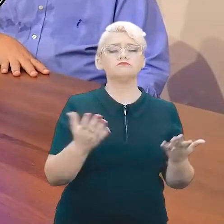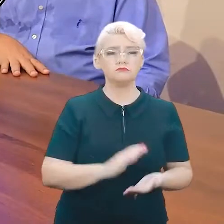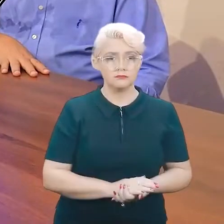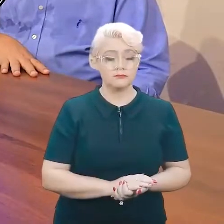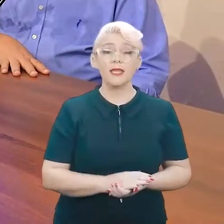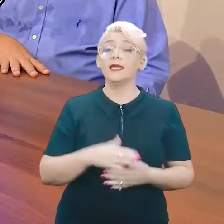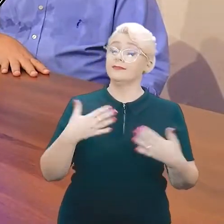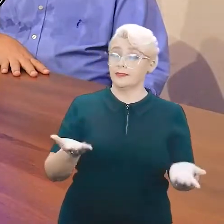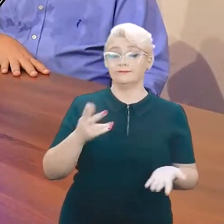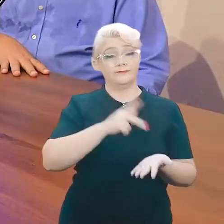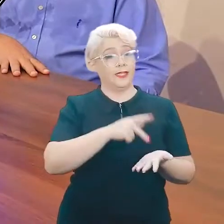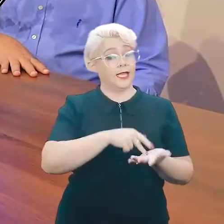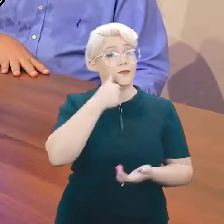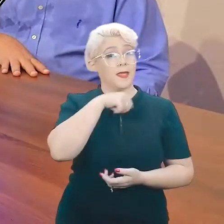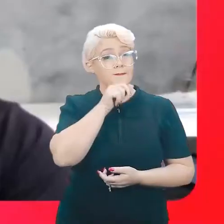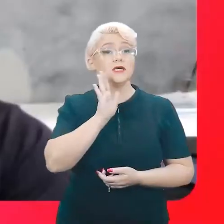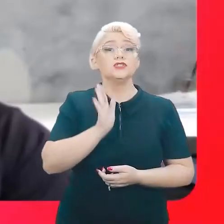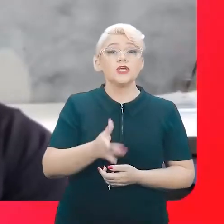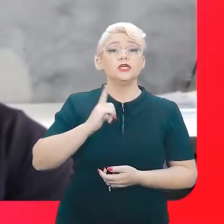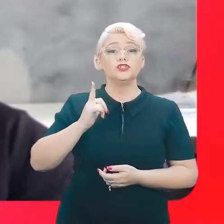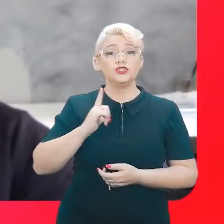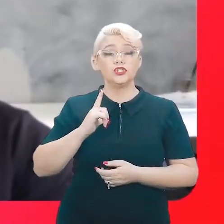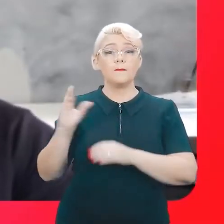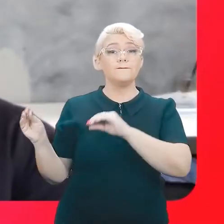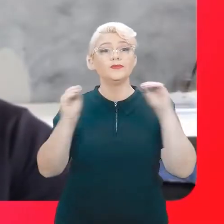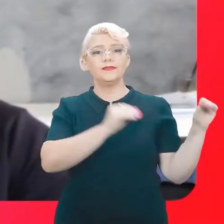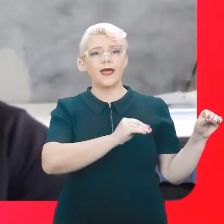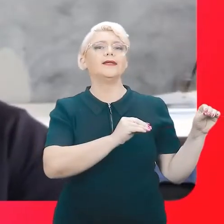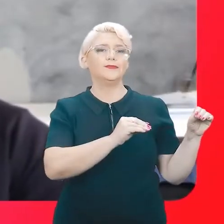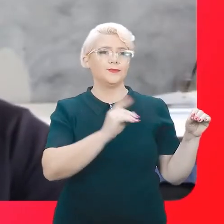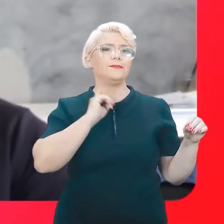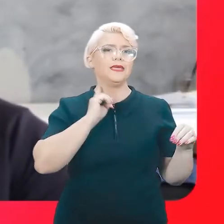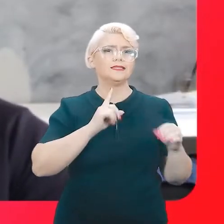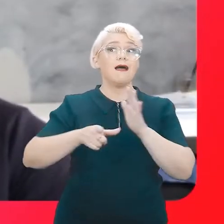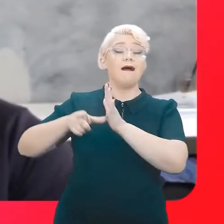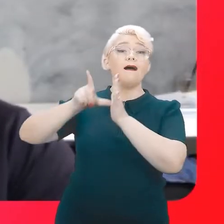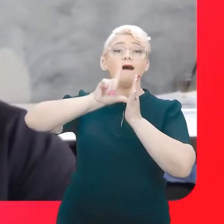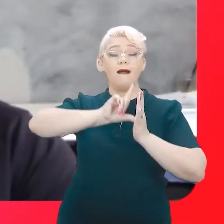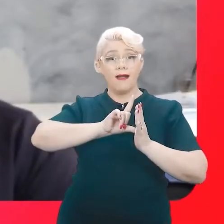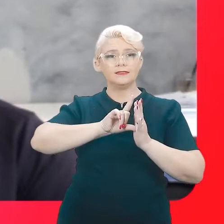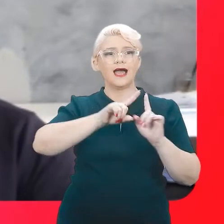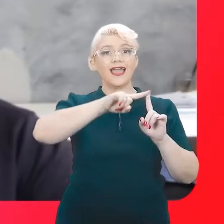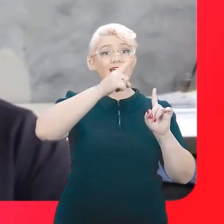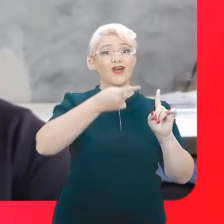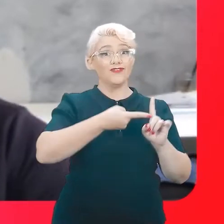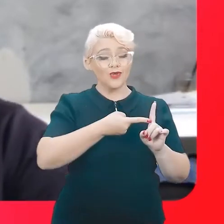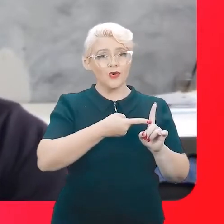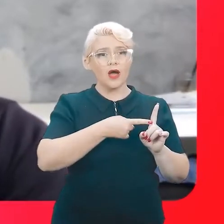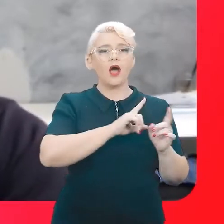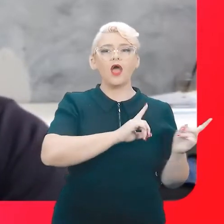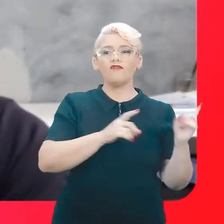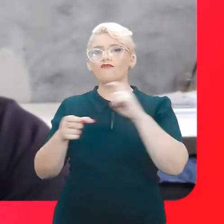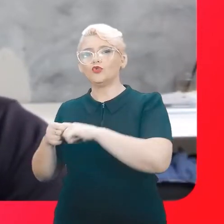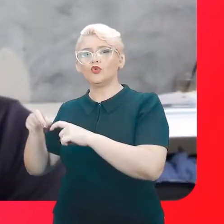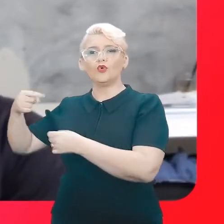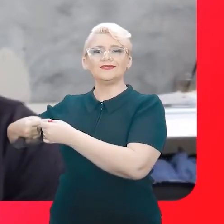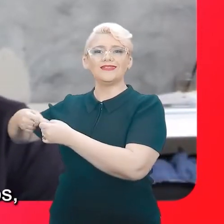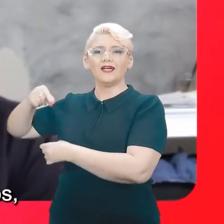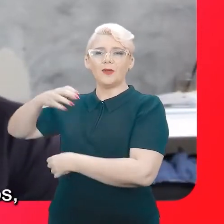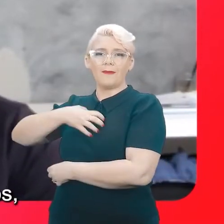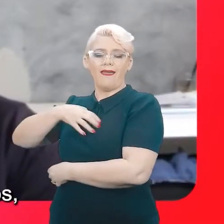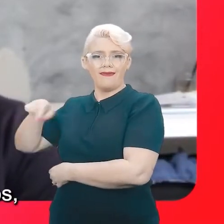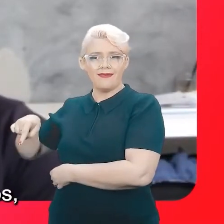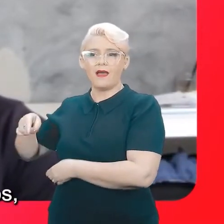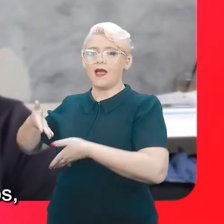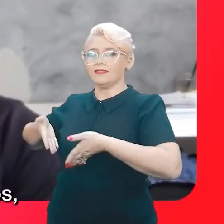Então, na verdade, minha mãe já tinha ido para Minas, bem antes, né? Aí engravidou e voltou para Ibipeba. Certo.